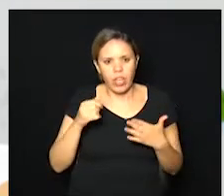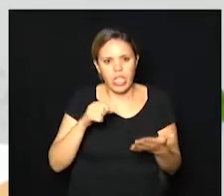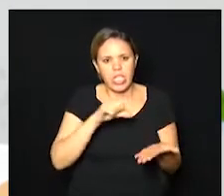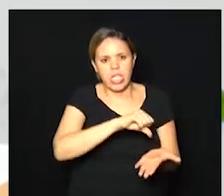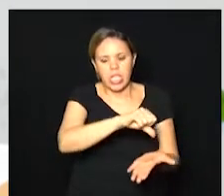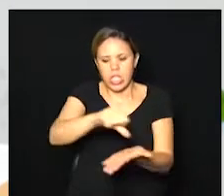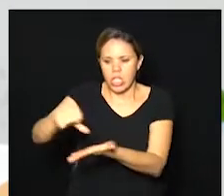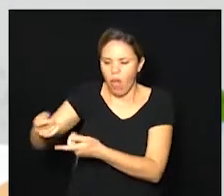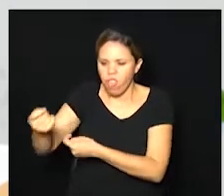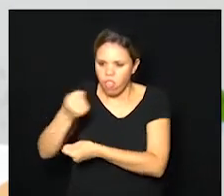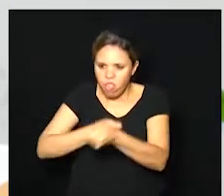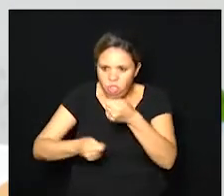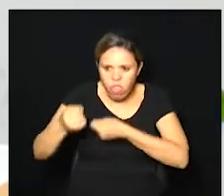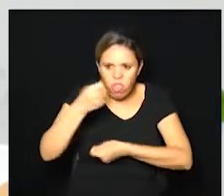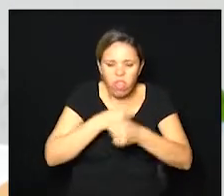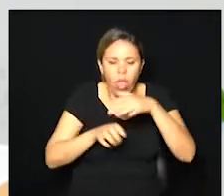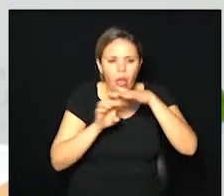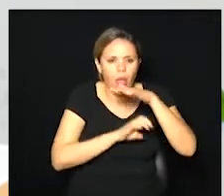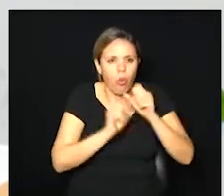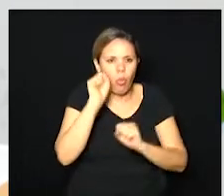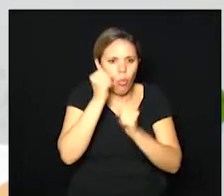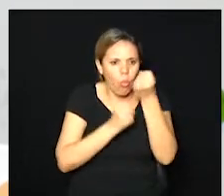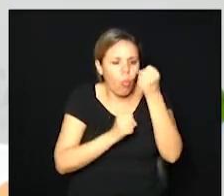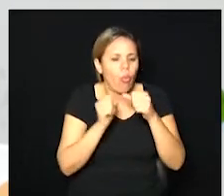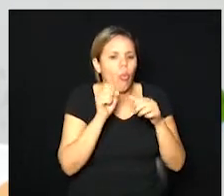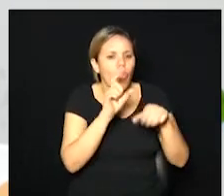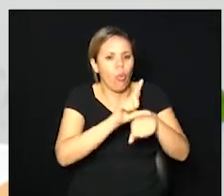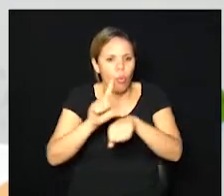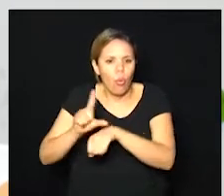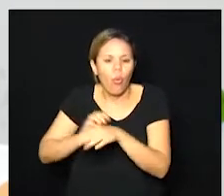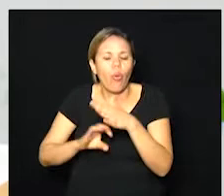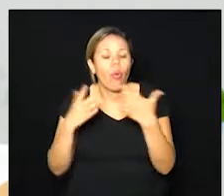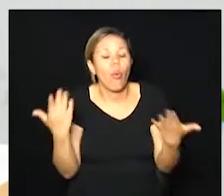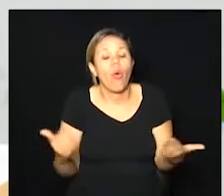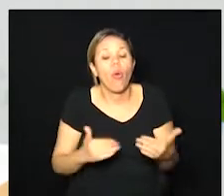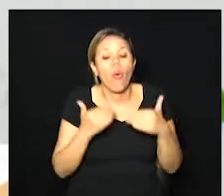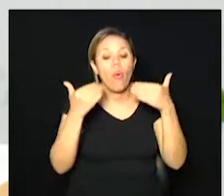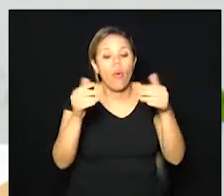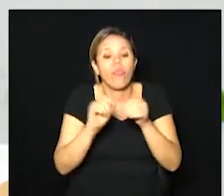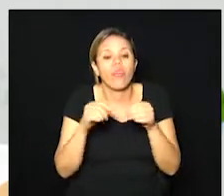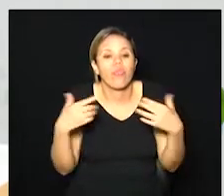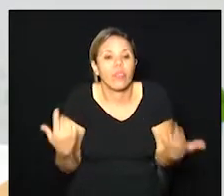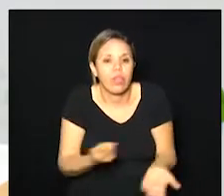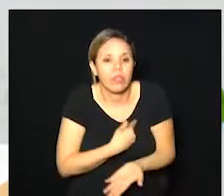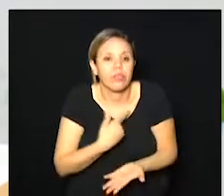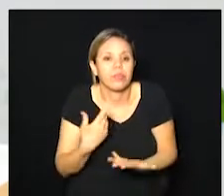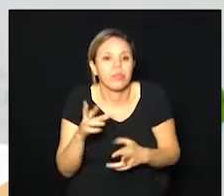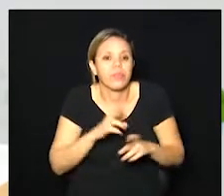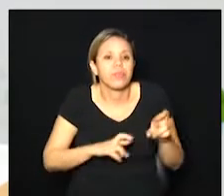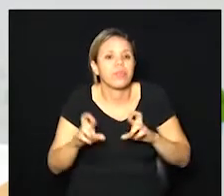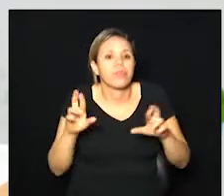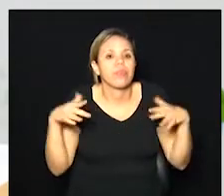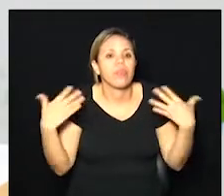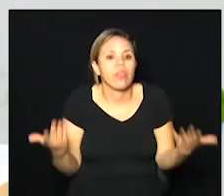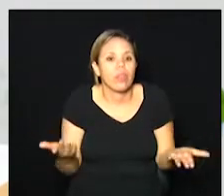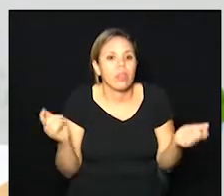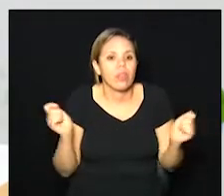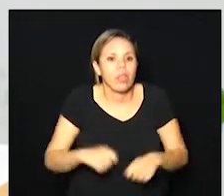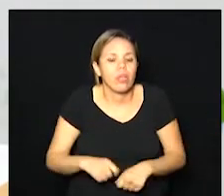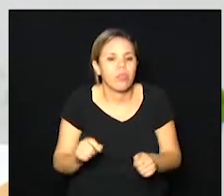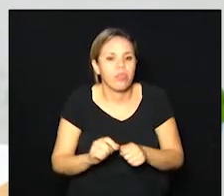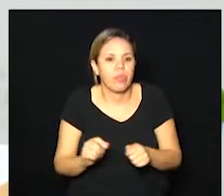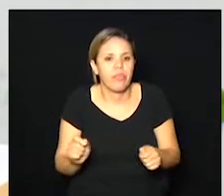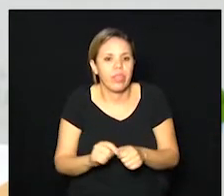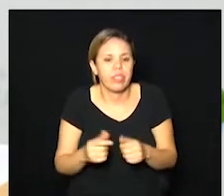economia, setores produtivos, para a gente ver qual o passo, que nós verificarmos qual o passo que daremos